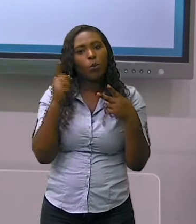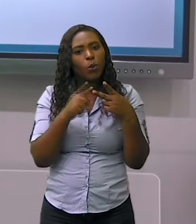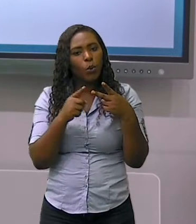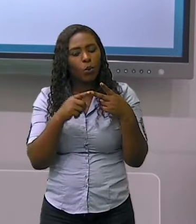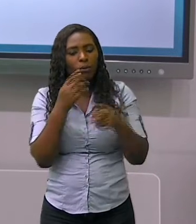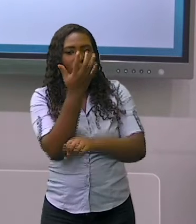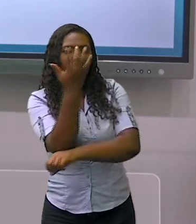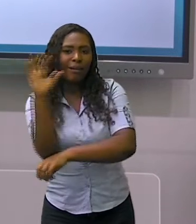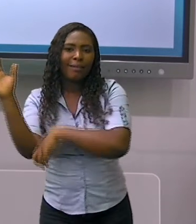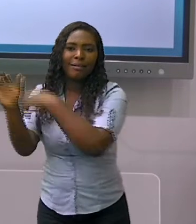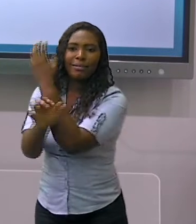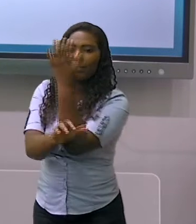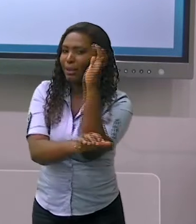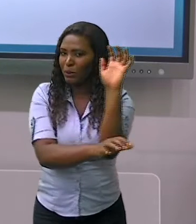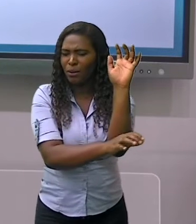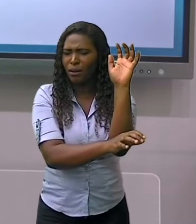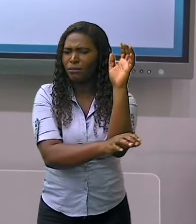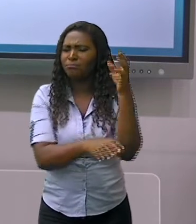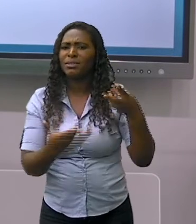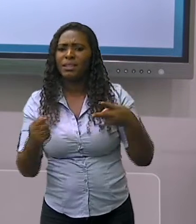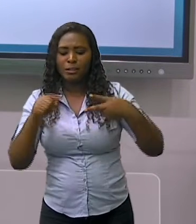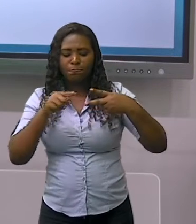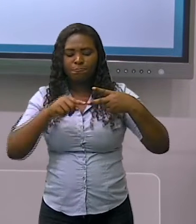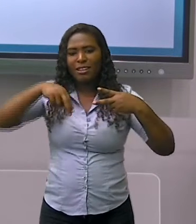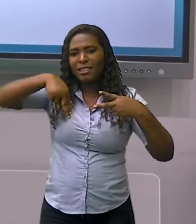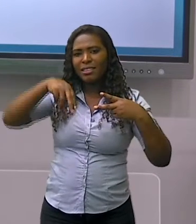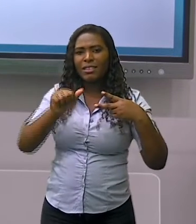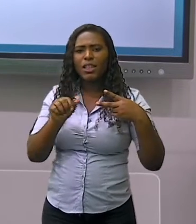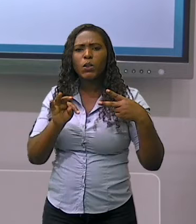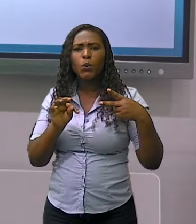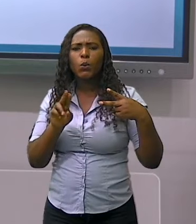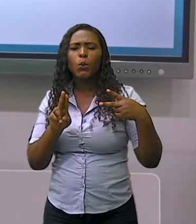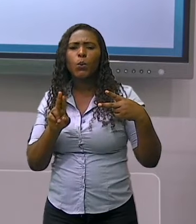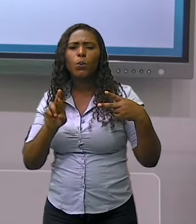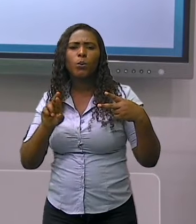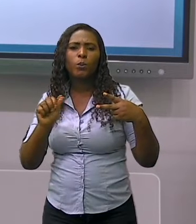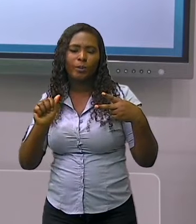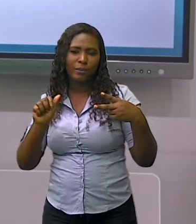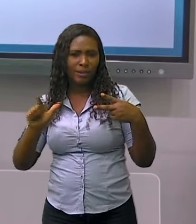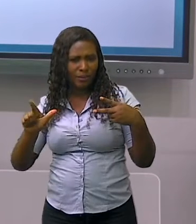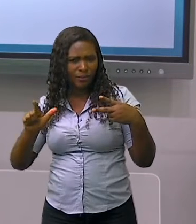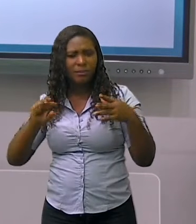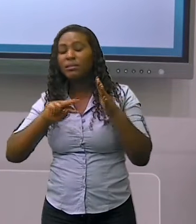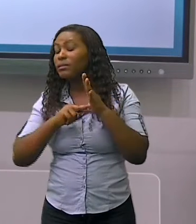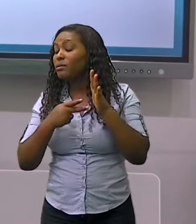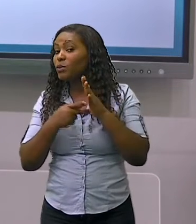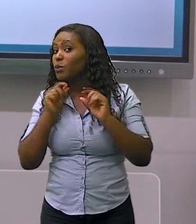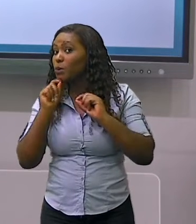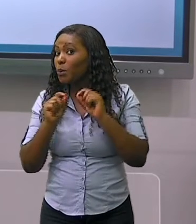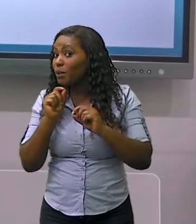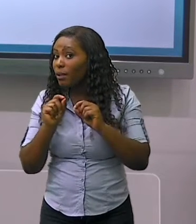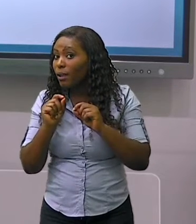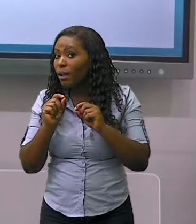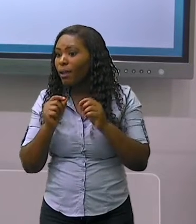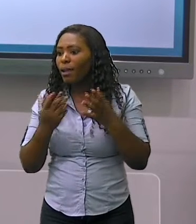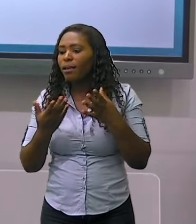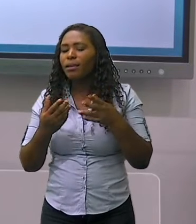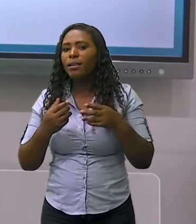Pois bem, a compreensão deste assunto revela o conceito de